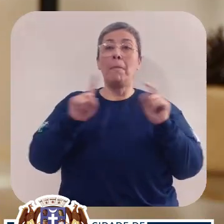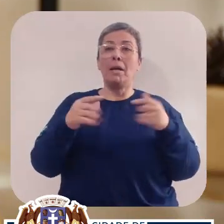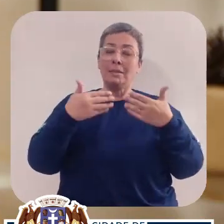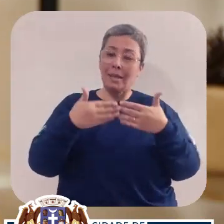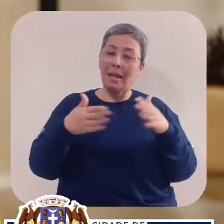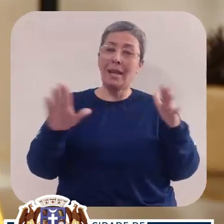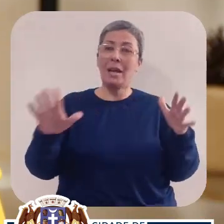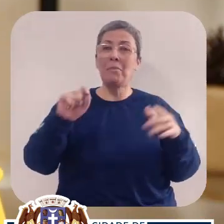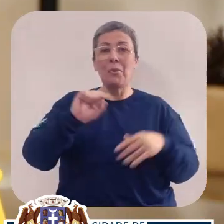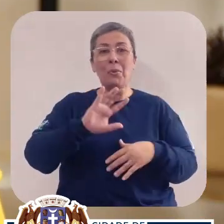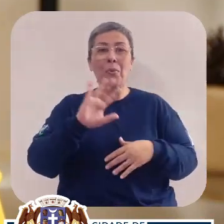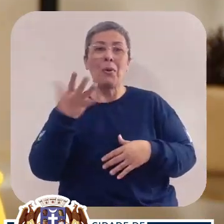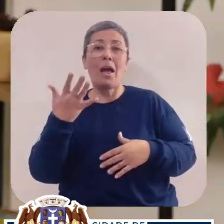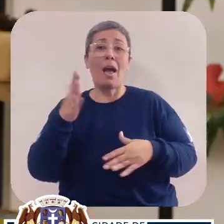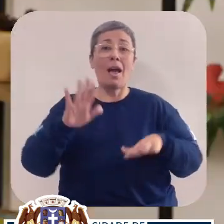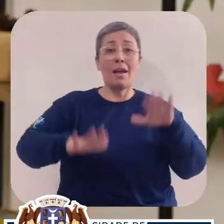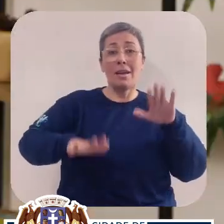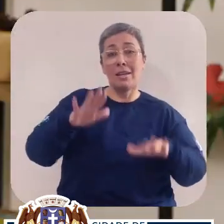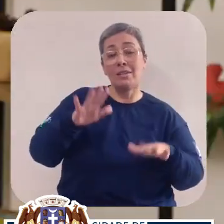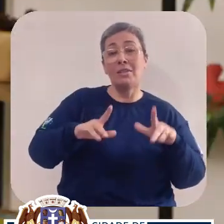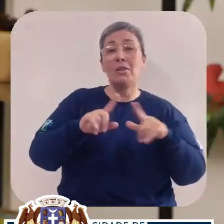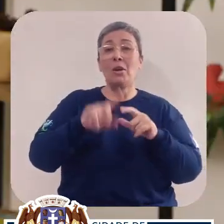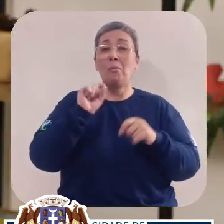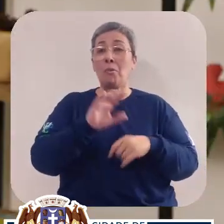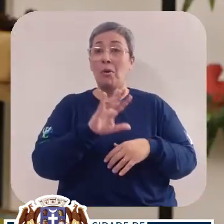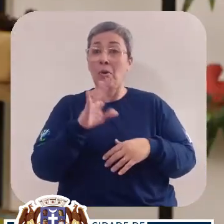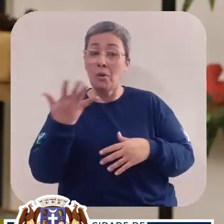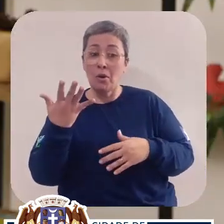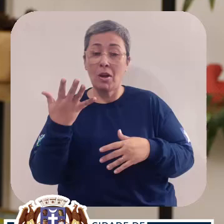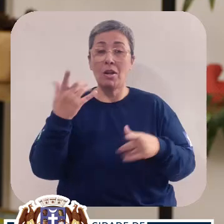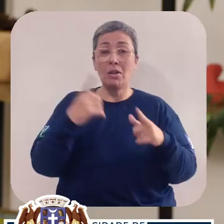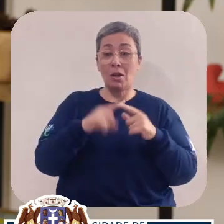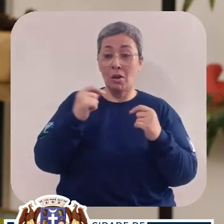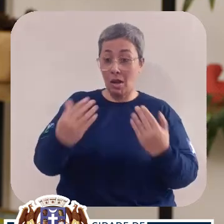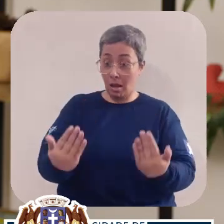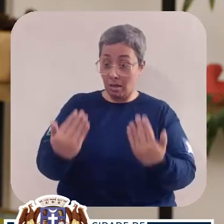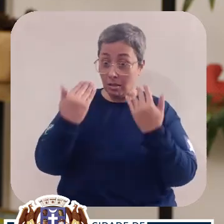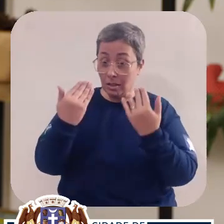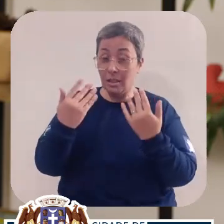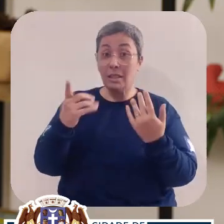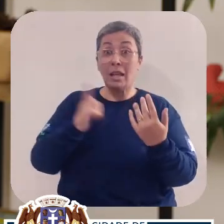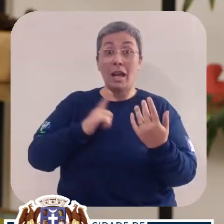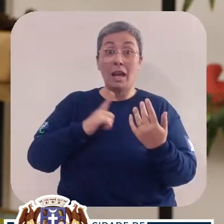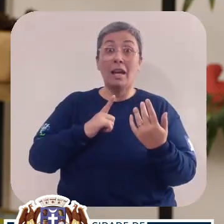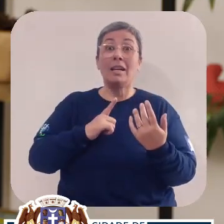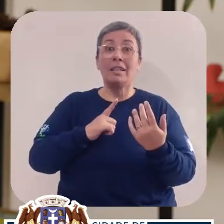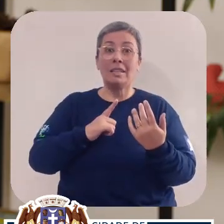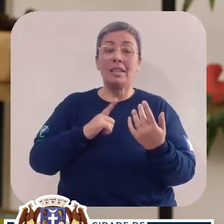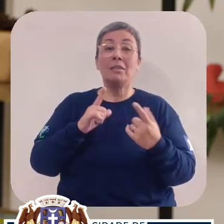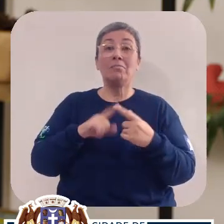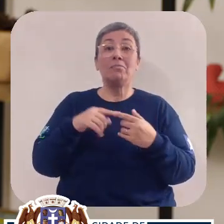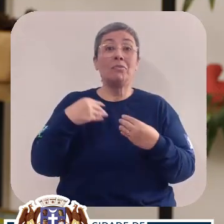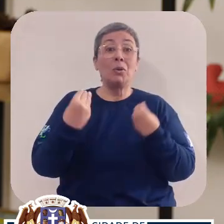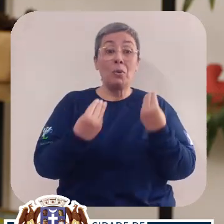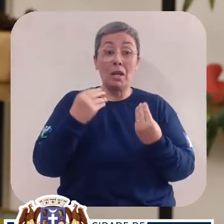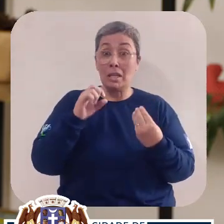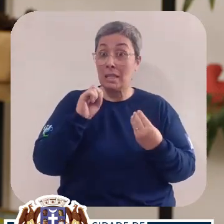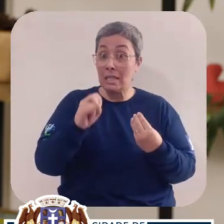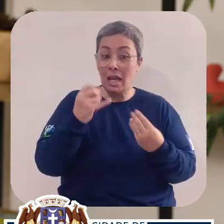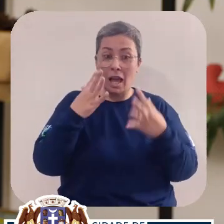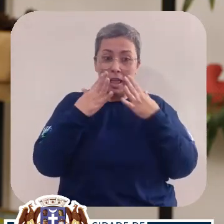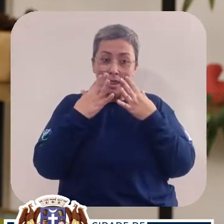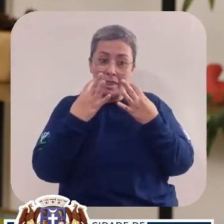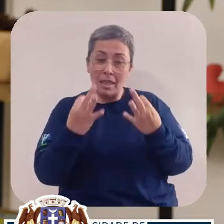mas aberta ao inusitado. Muitas vezes, uma situação ocorre na frente dos nossos olhos. E,